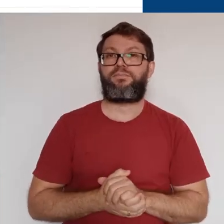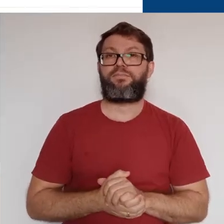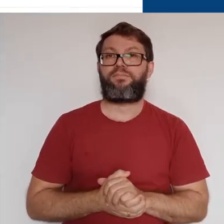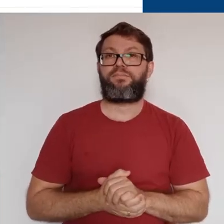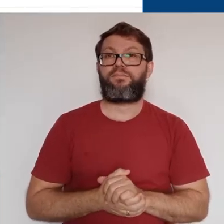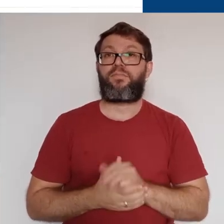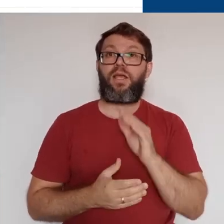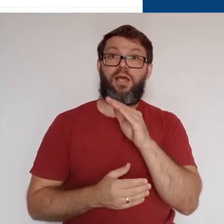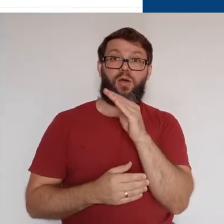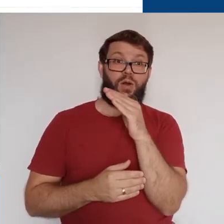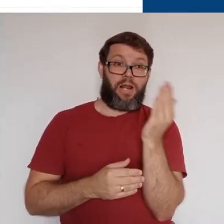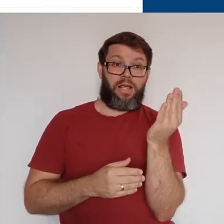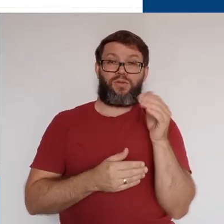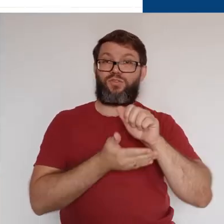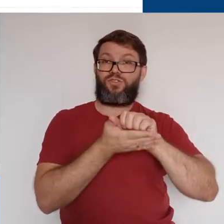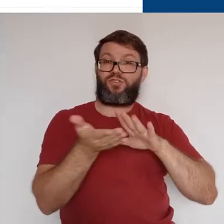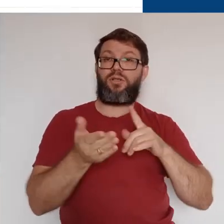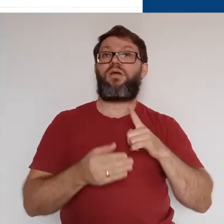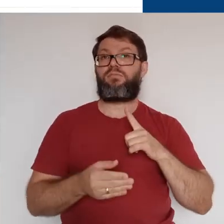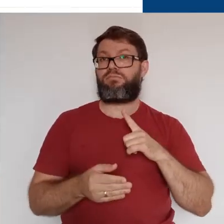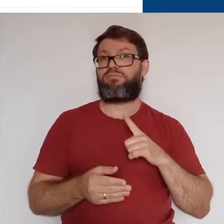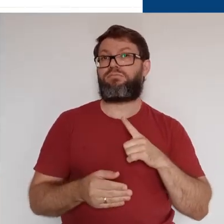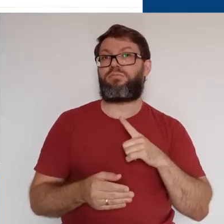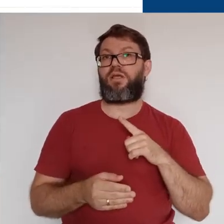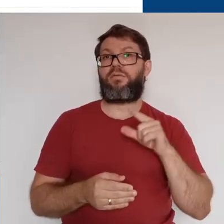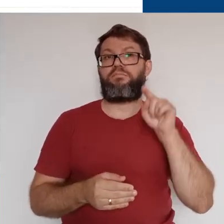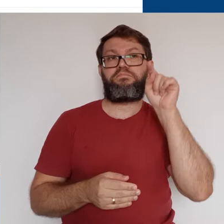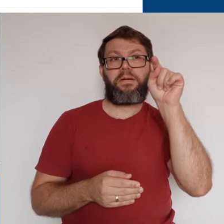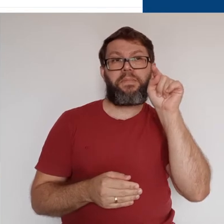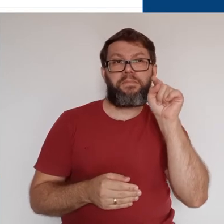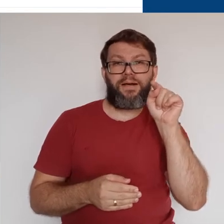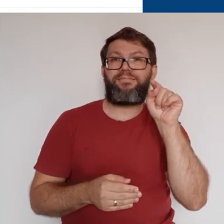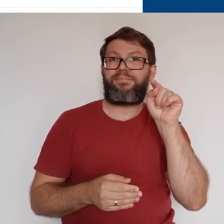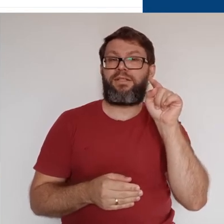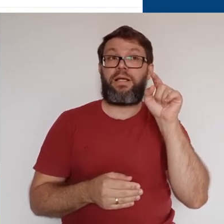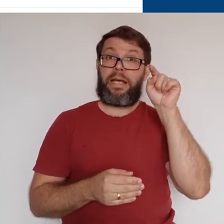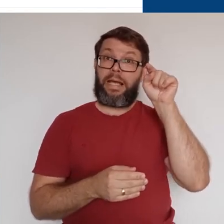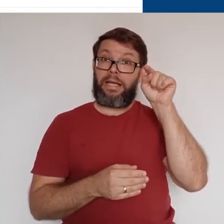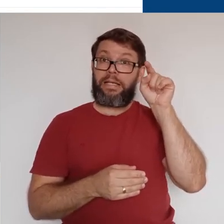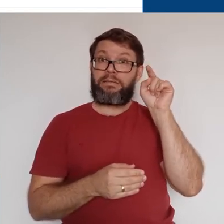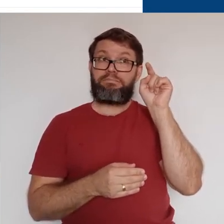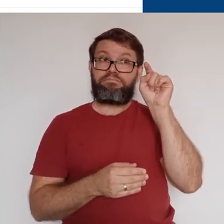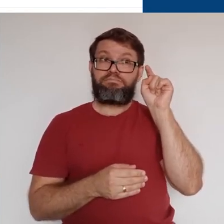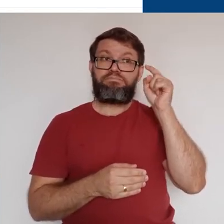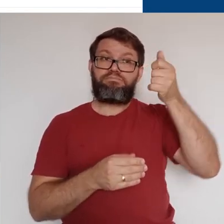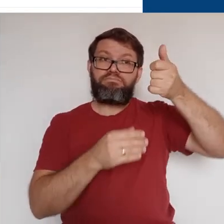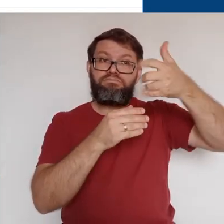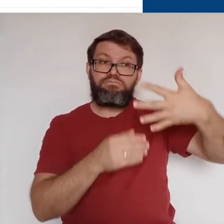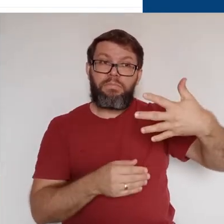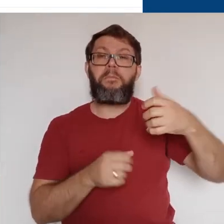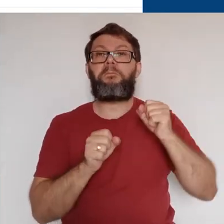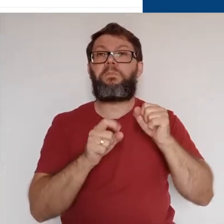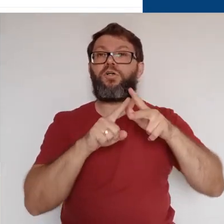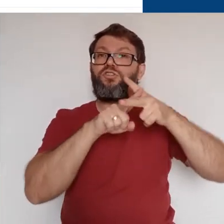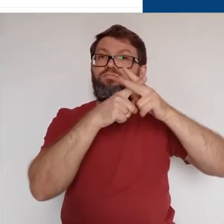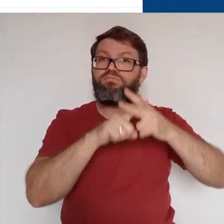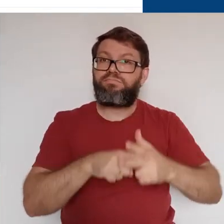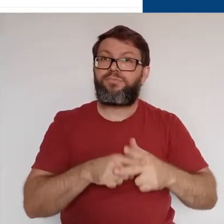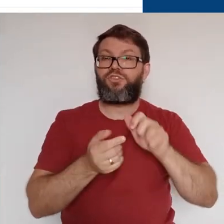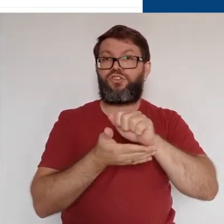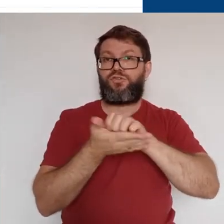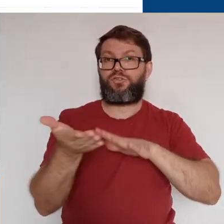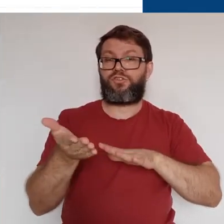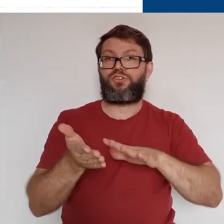de cada uma delas. Ao lado de cada atividade, também temos os três pontos. Aqui, podemos